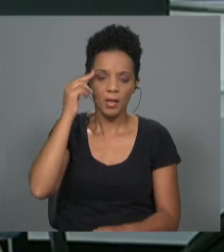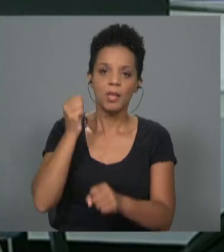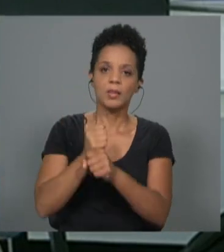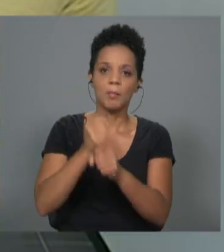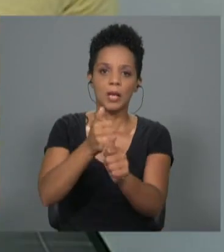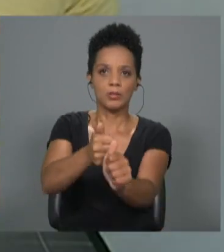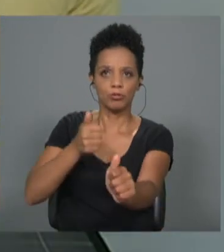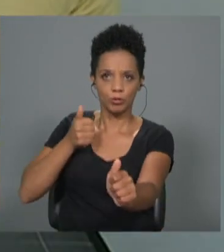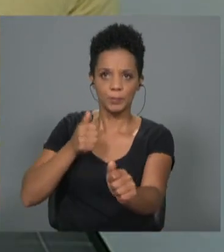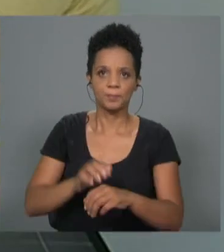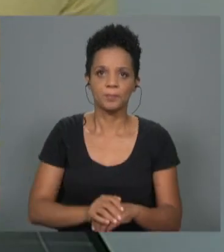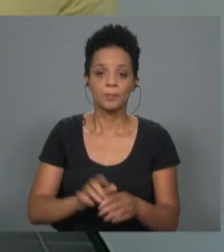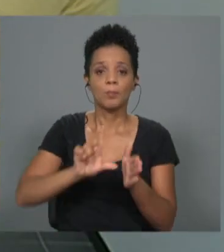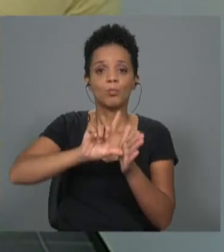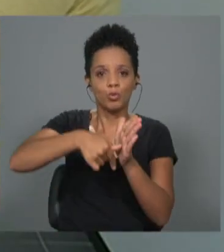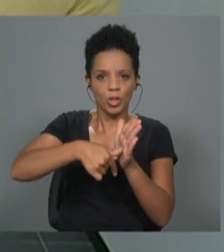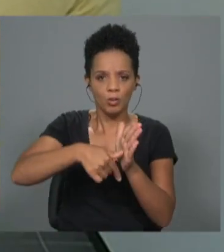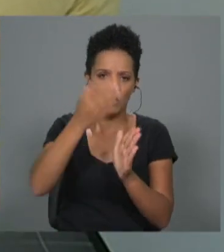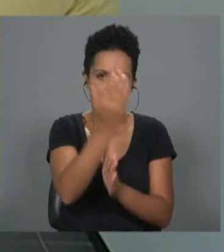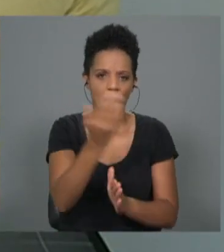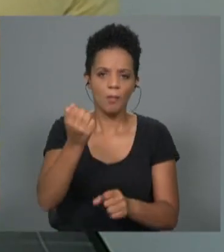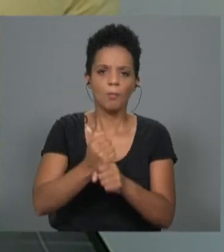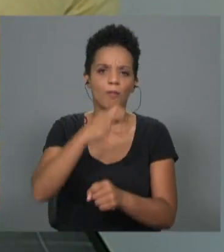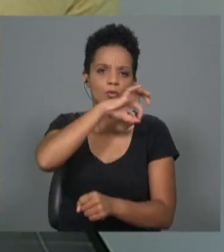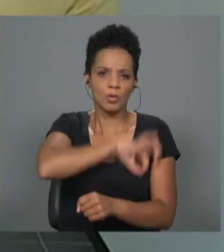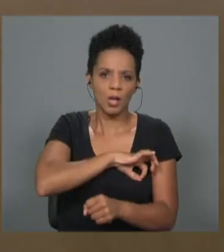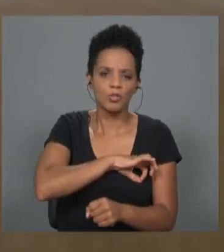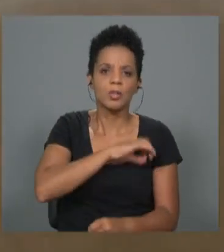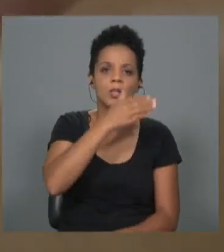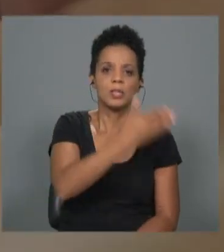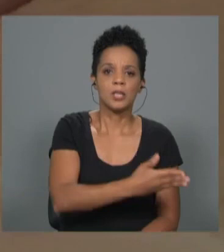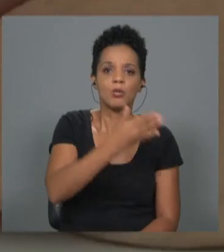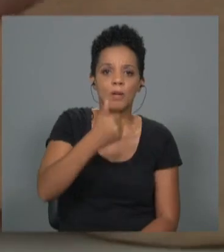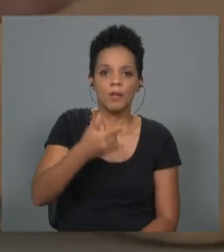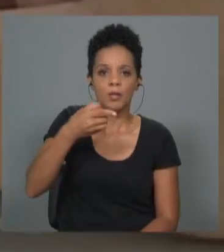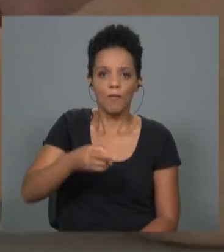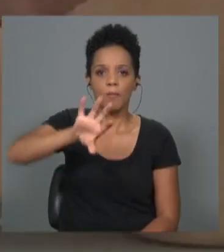remota. Pelo projeto, têm passado profissionais de 129 países.